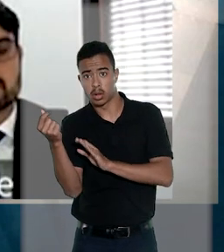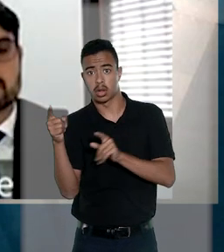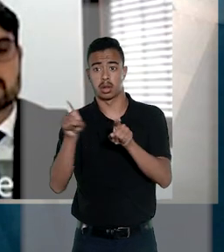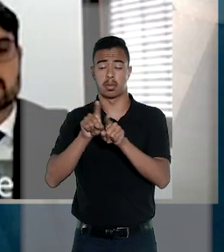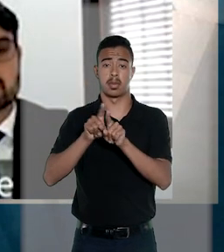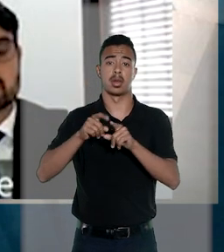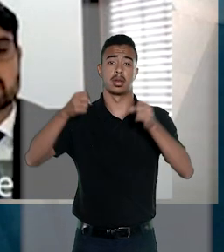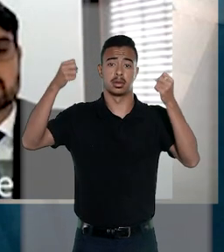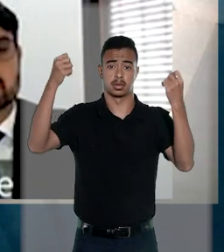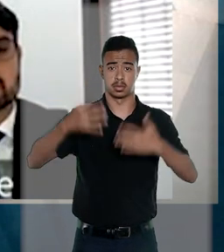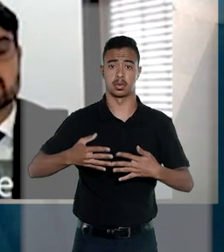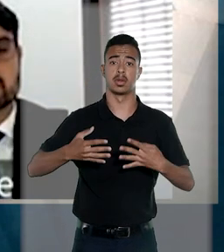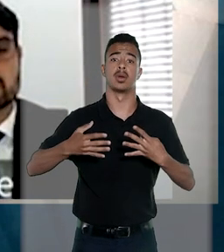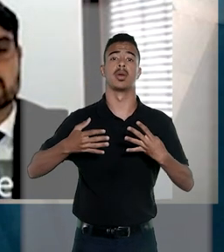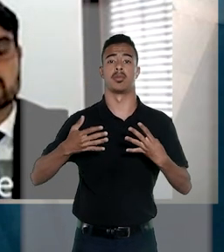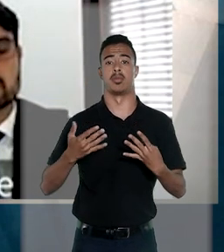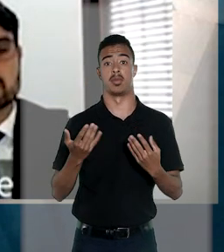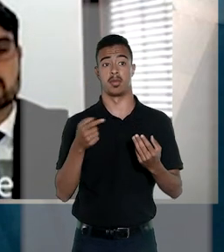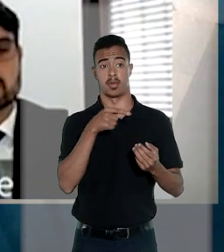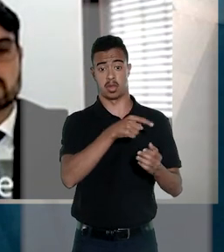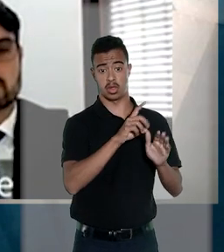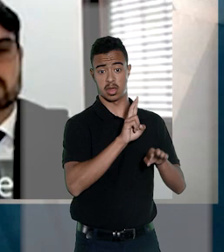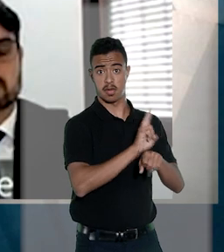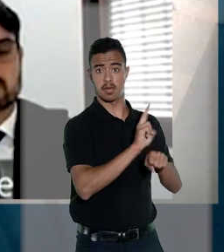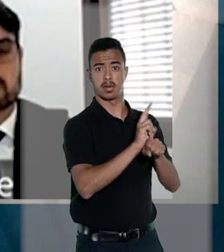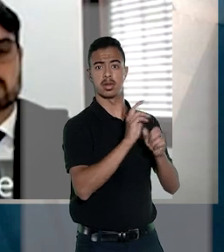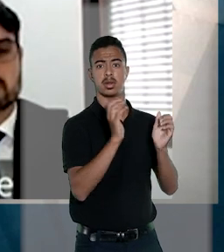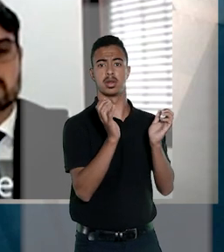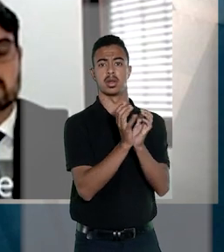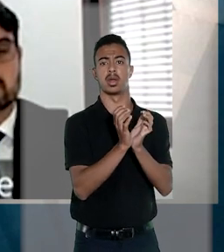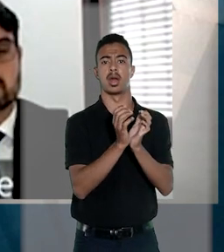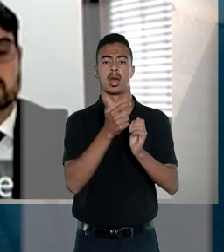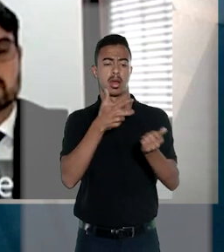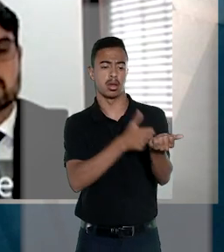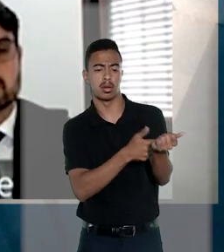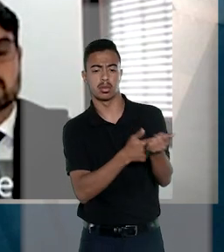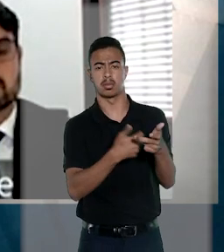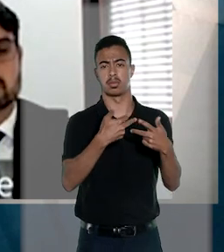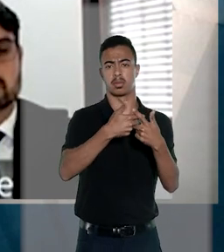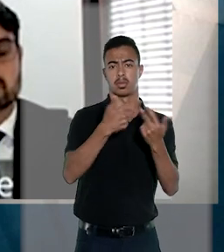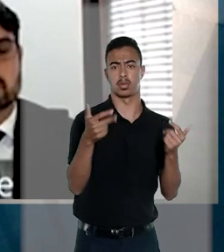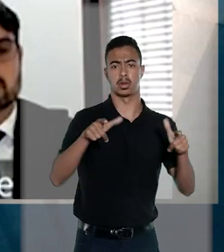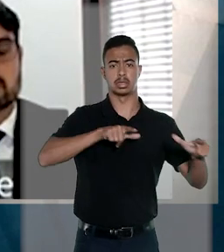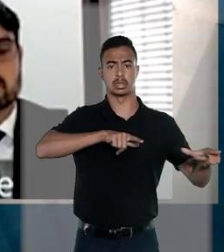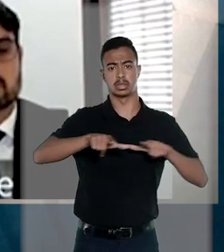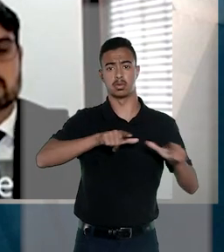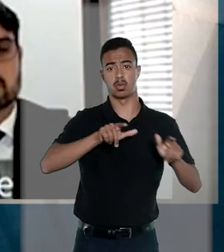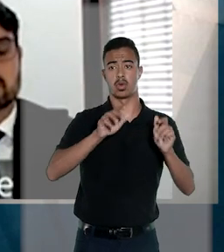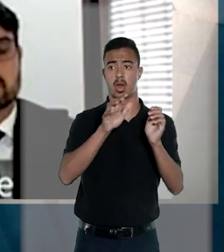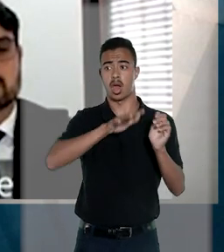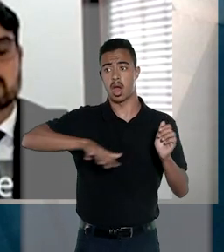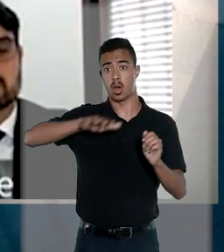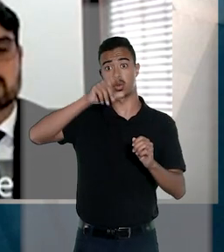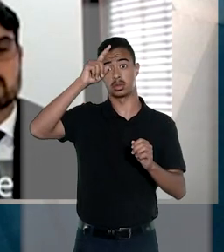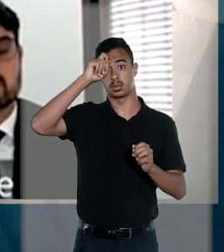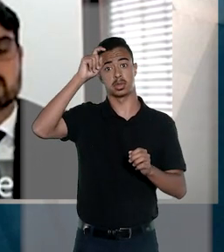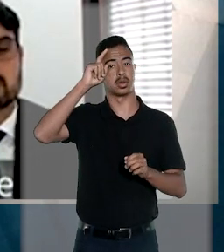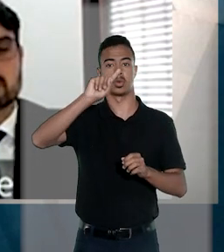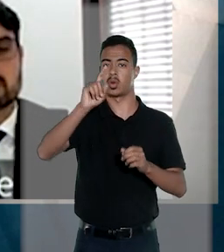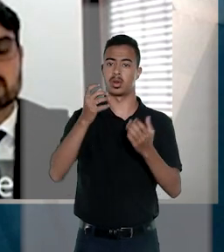relator explicou ainda que o argumento da defesa para enquadrar os serviços de anestesiologia na definição de serviços